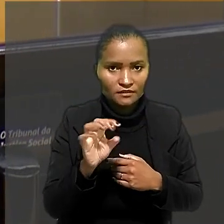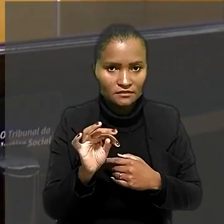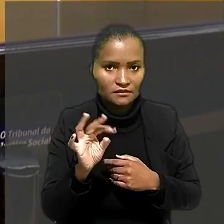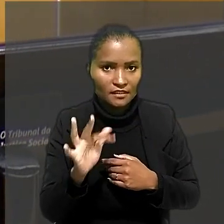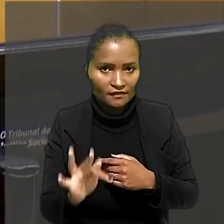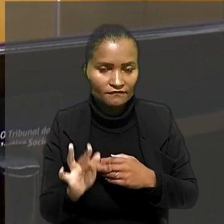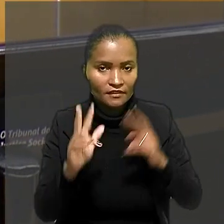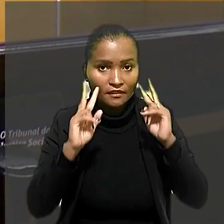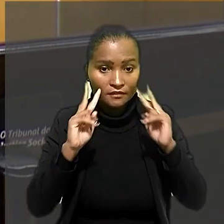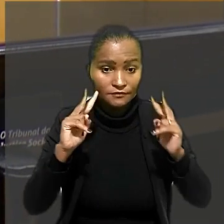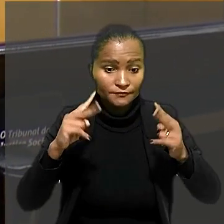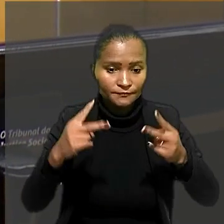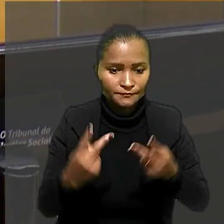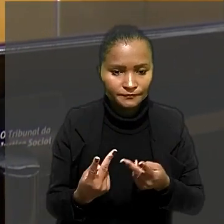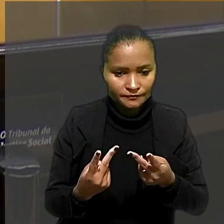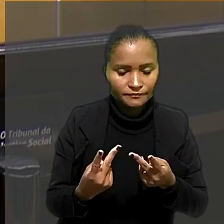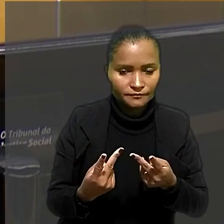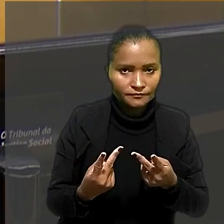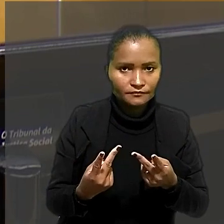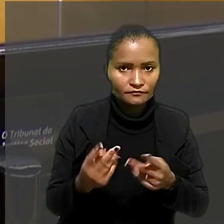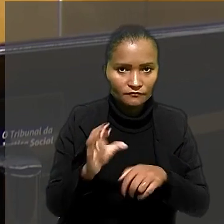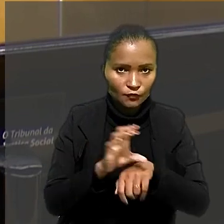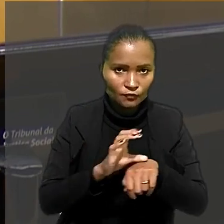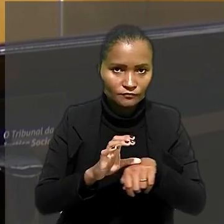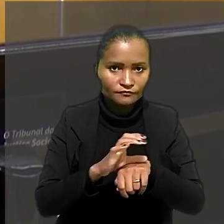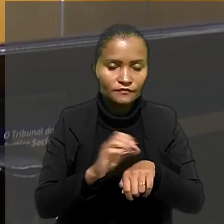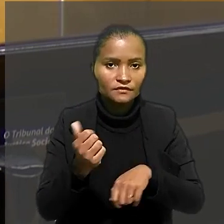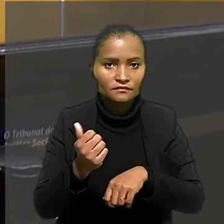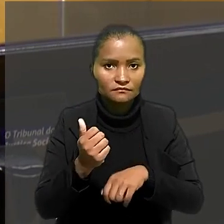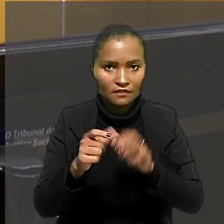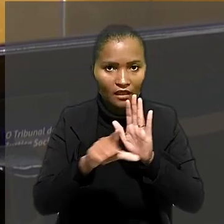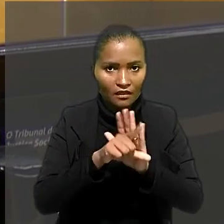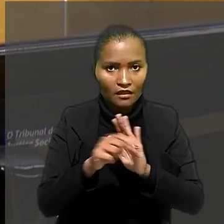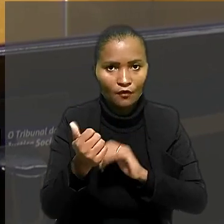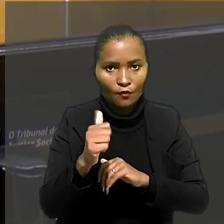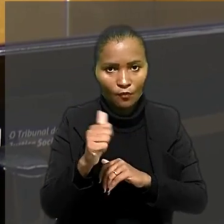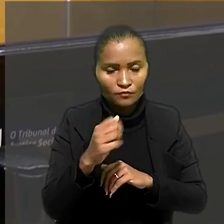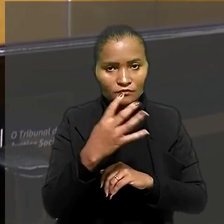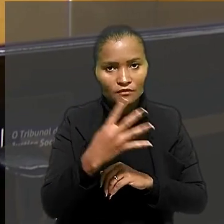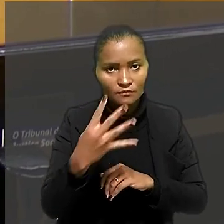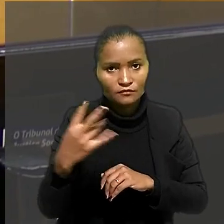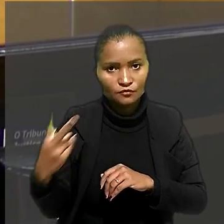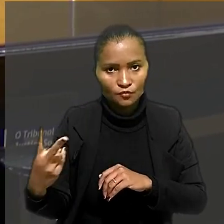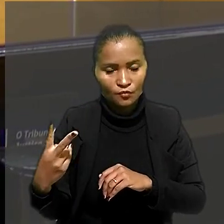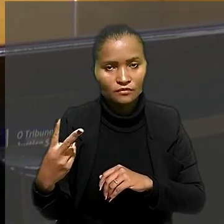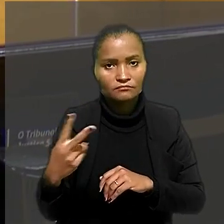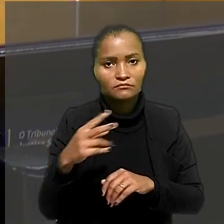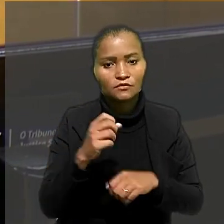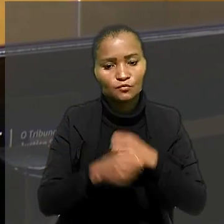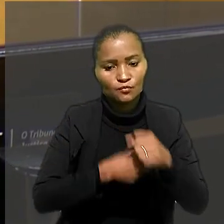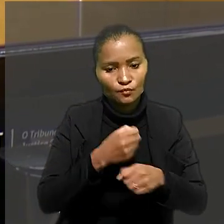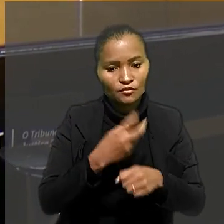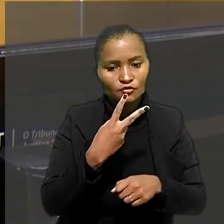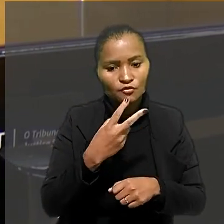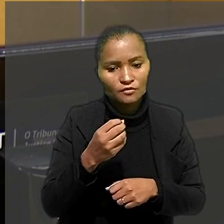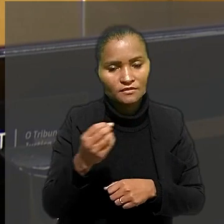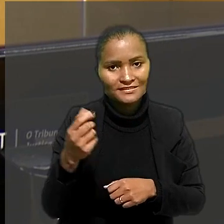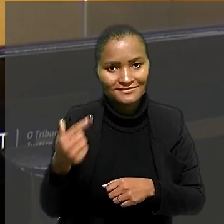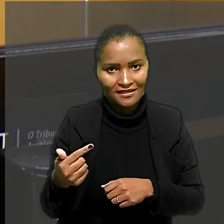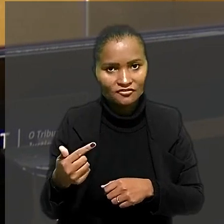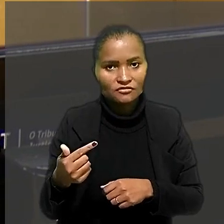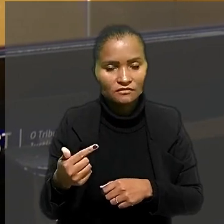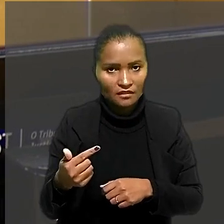Supremo, que reconheceu a constitucionalidade da Lei nº 11.442, 07, na ADC